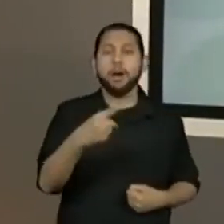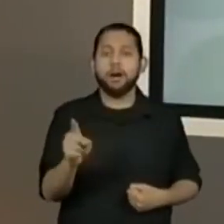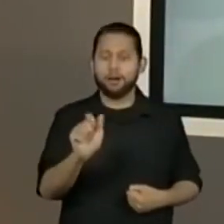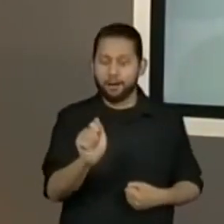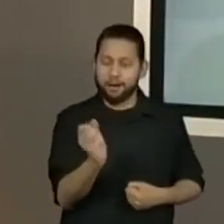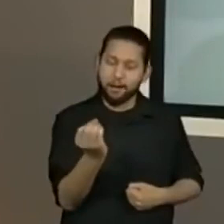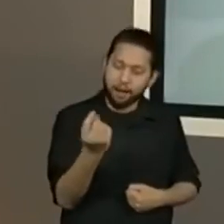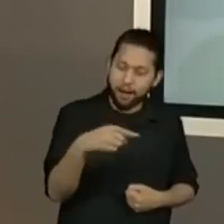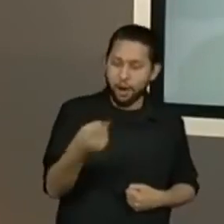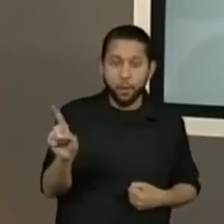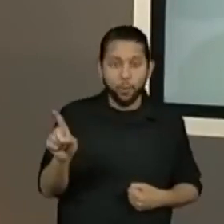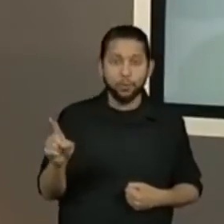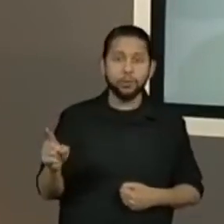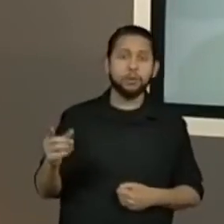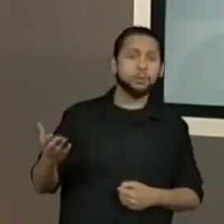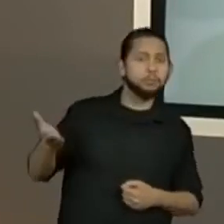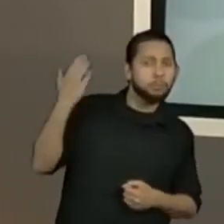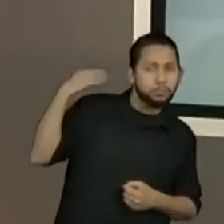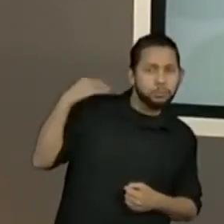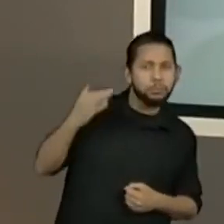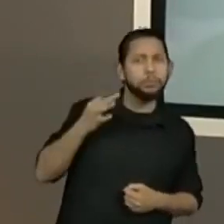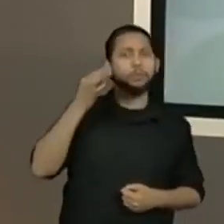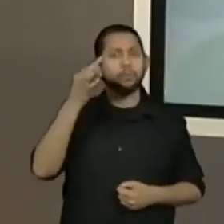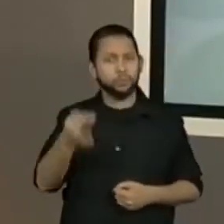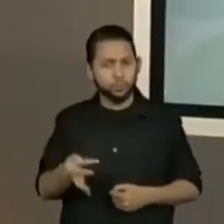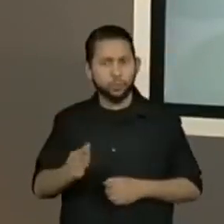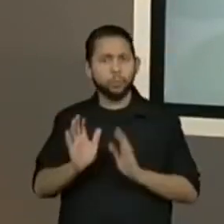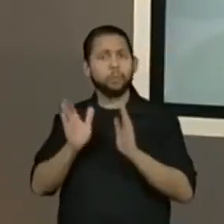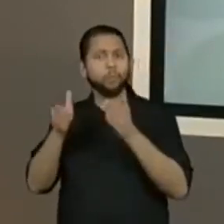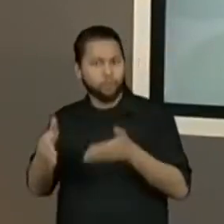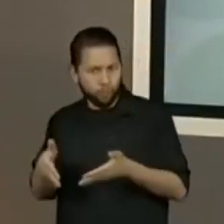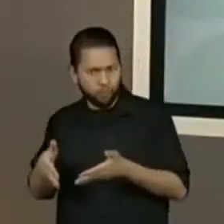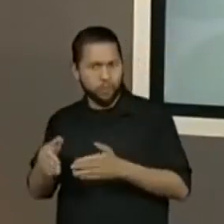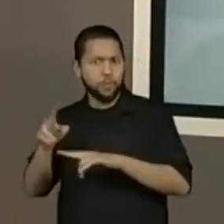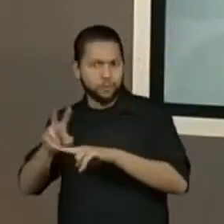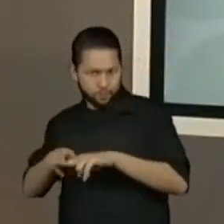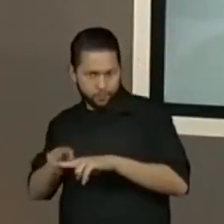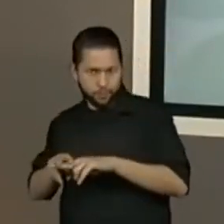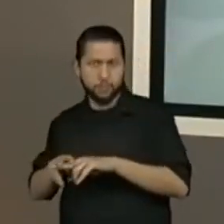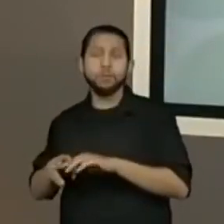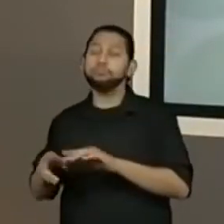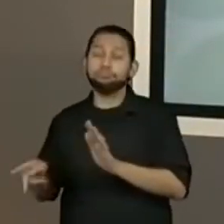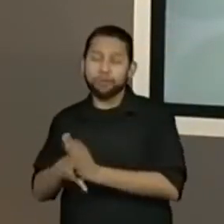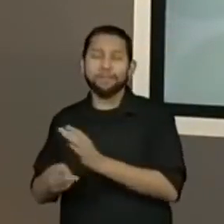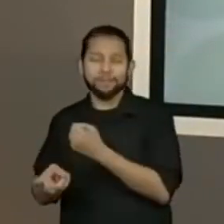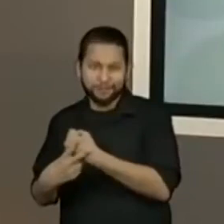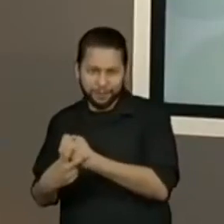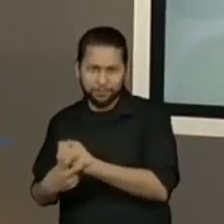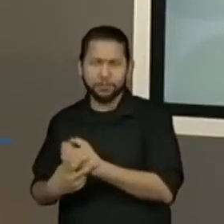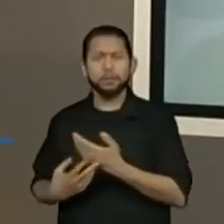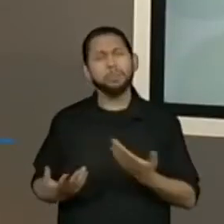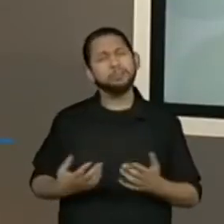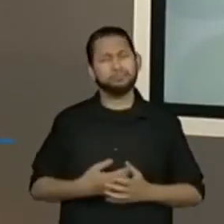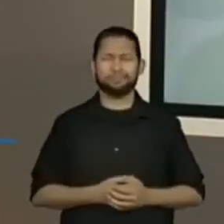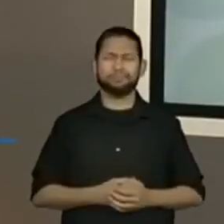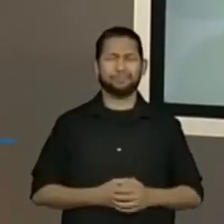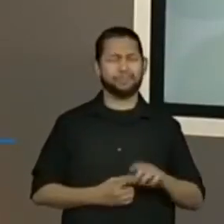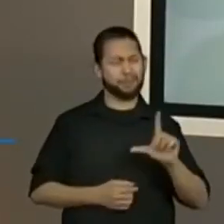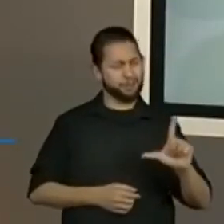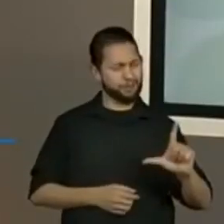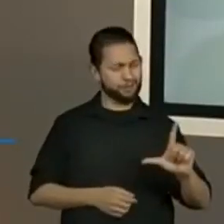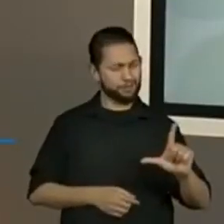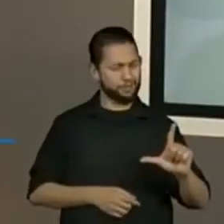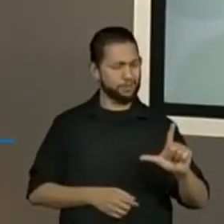nos verbos. Mas e agora essa terminação L ou U? Será que também tem um jeito mais fácil de